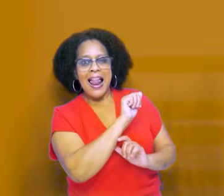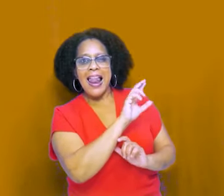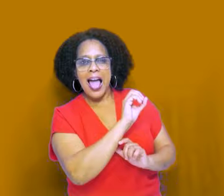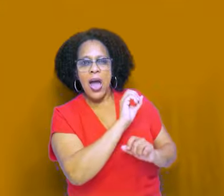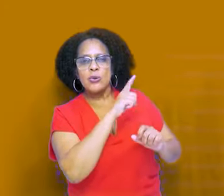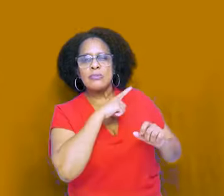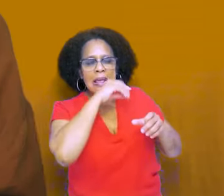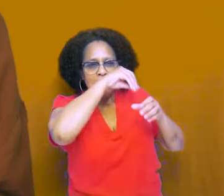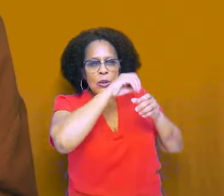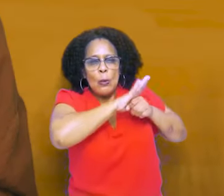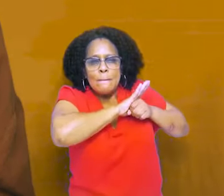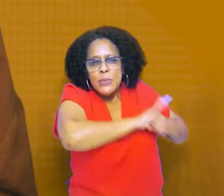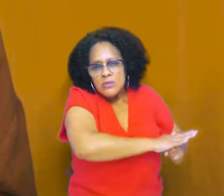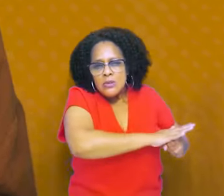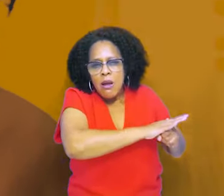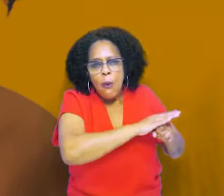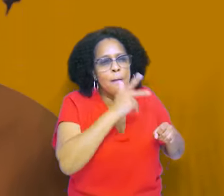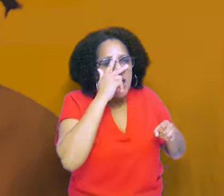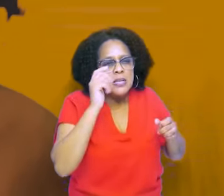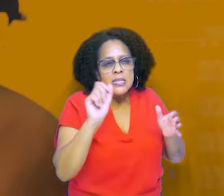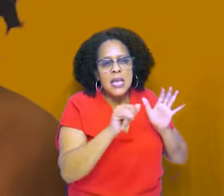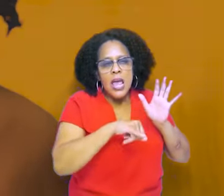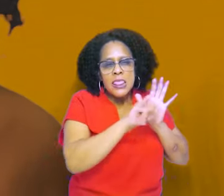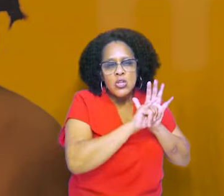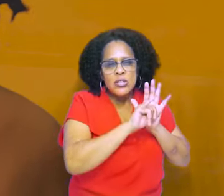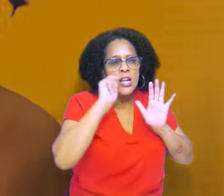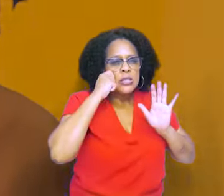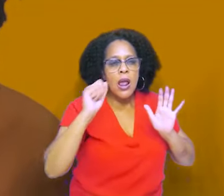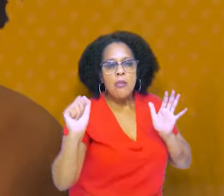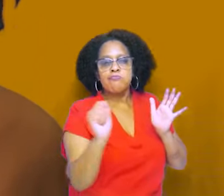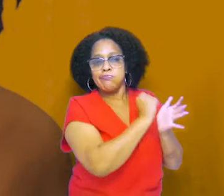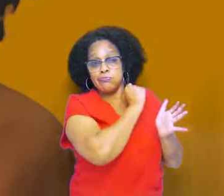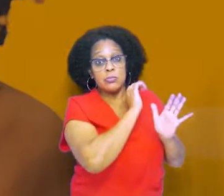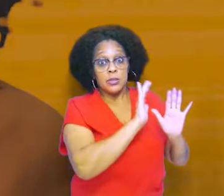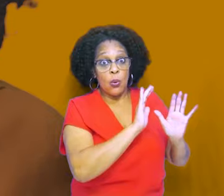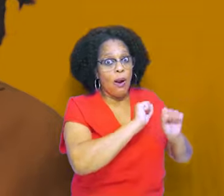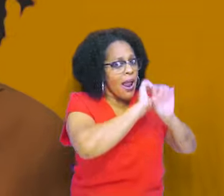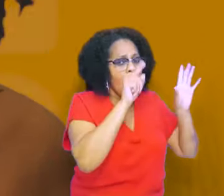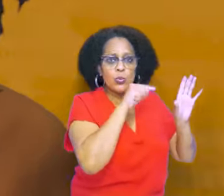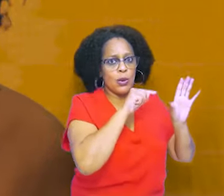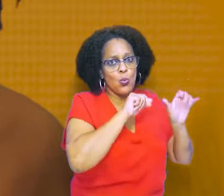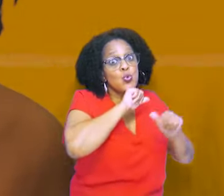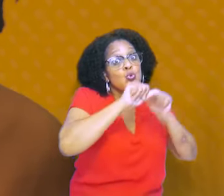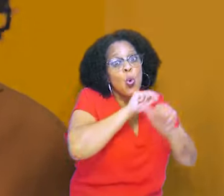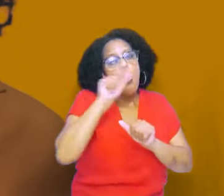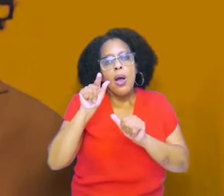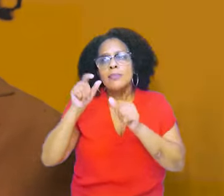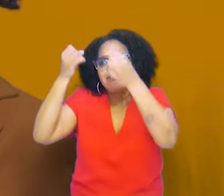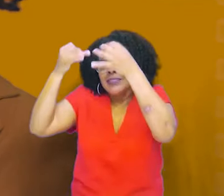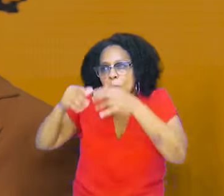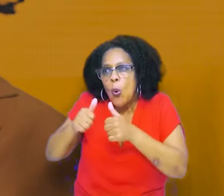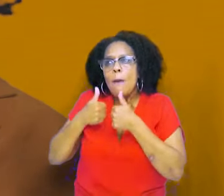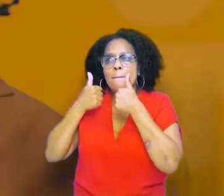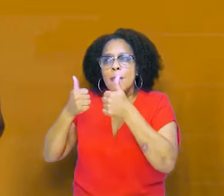permanecem em nossas rotinas de maneira velada, mas reforçam a realidade opressora e preconceituosa de branqueamento